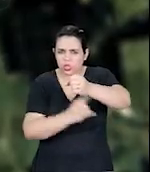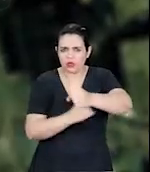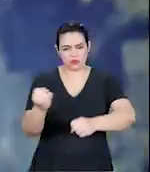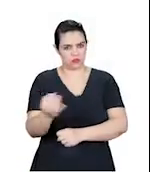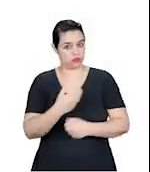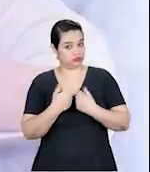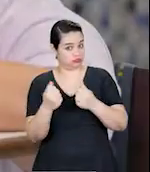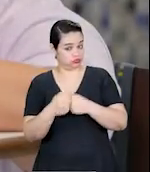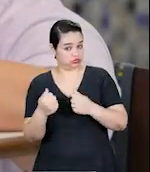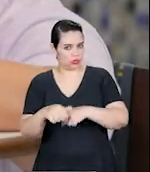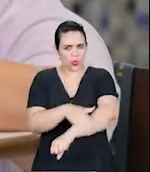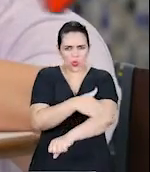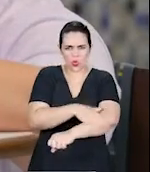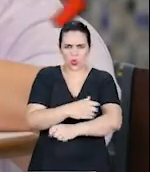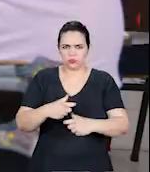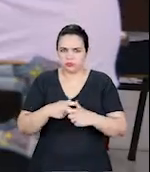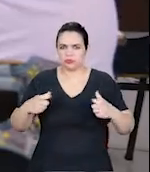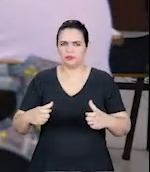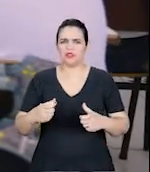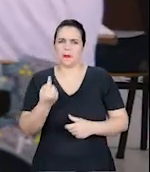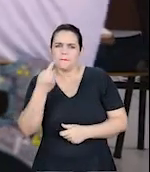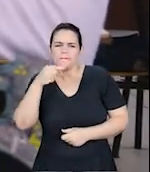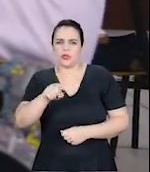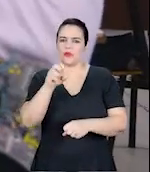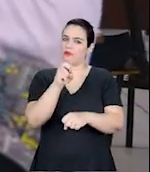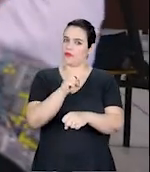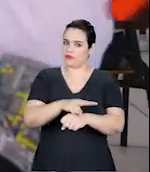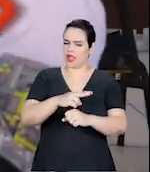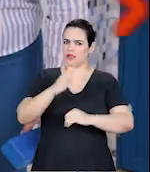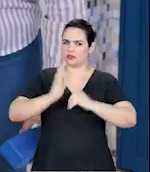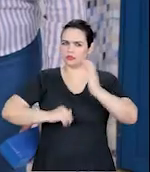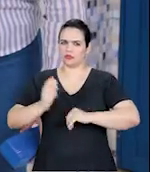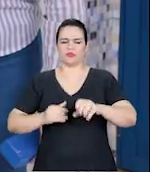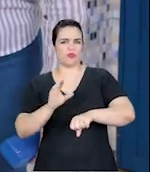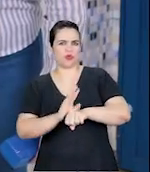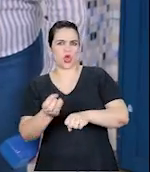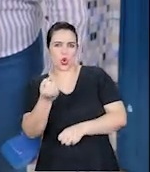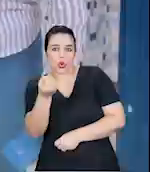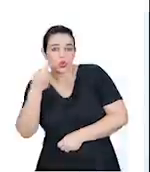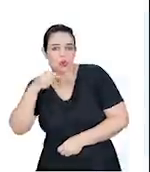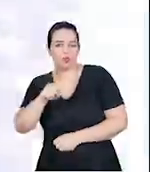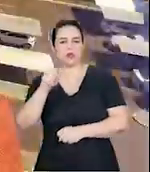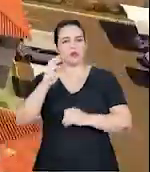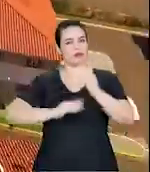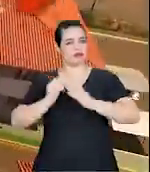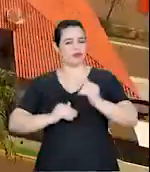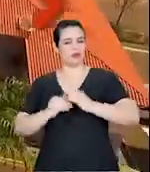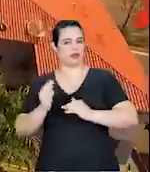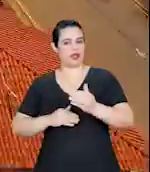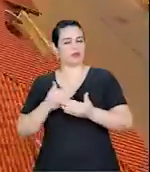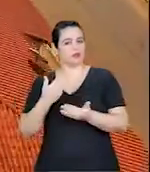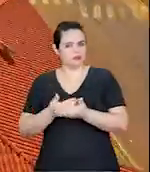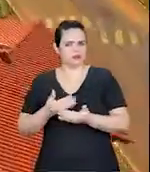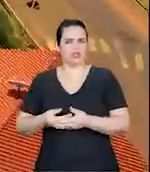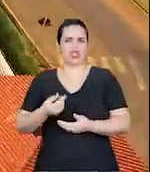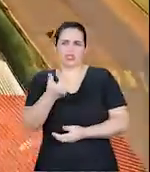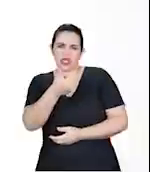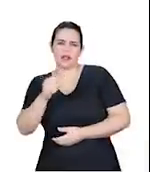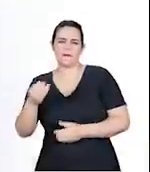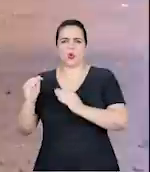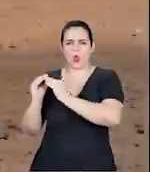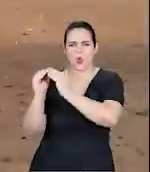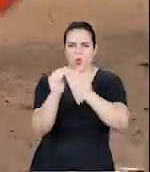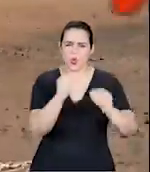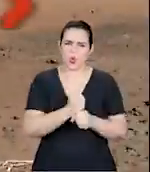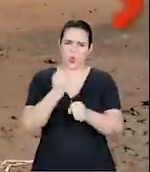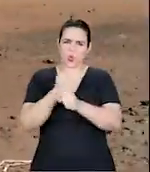expressas. Mil vagas na educação e qualificação para 8 mil servidores. 10 mil unidades habitacionais.